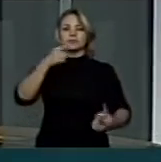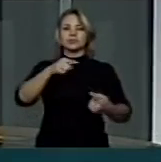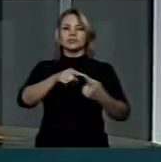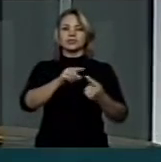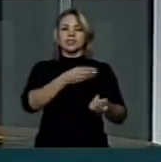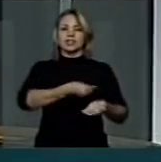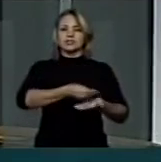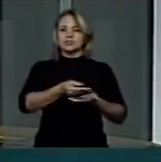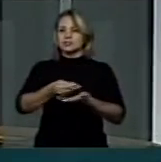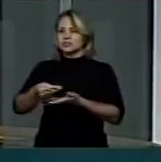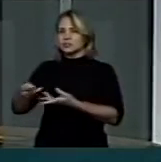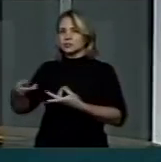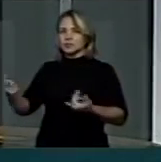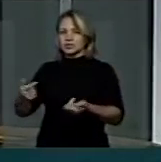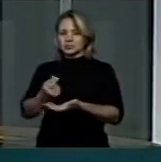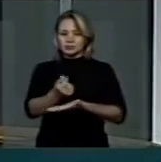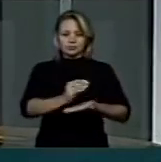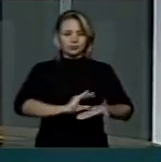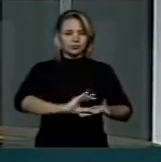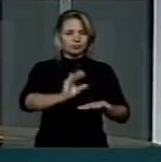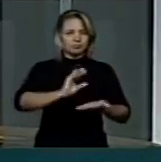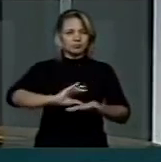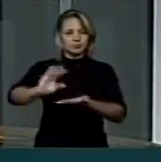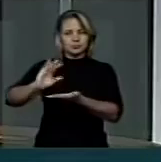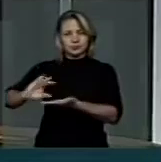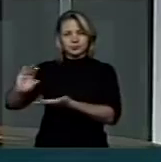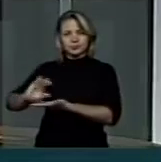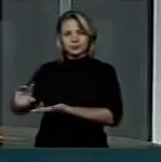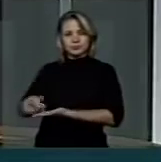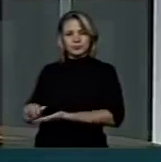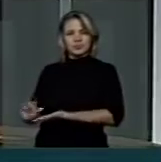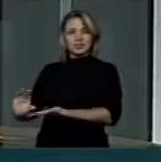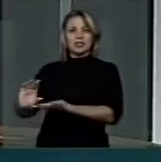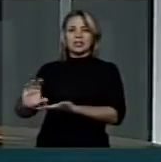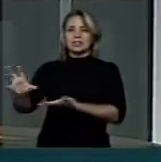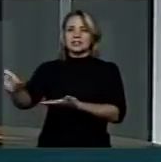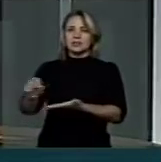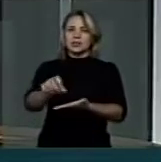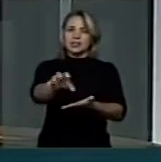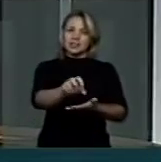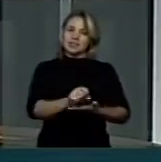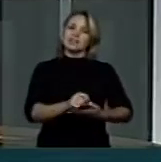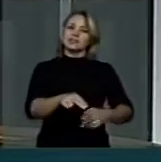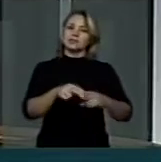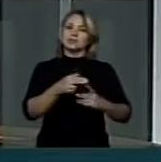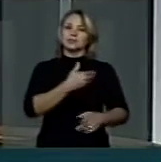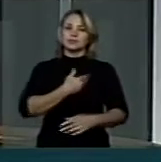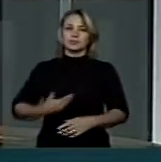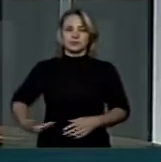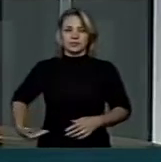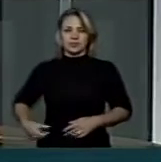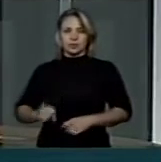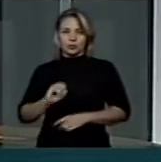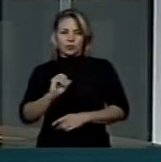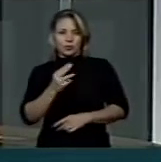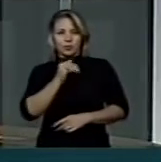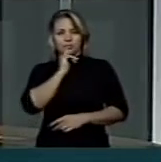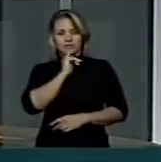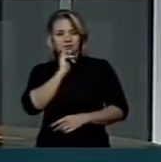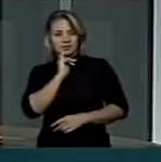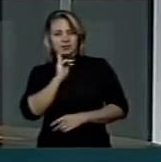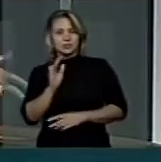distribuir aqueles recursos, aqueles tributos que são arrecadados pela União, ou seja, através